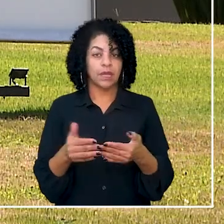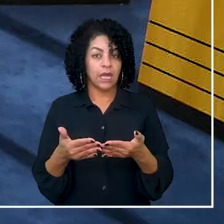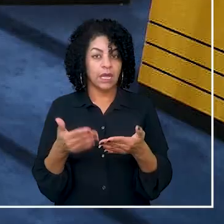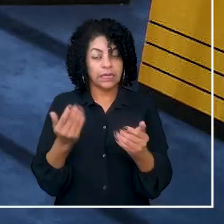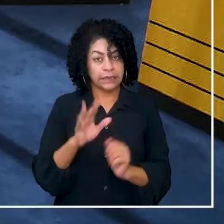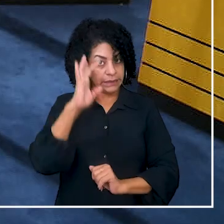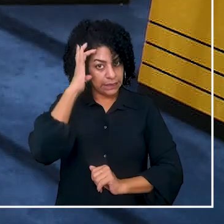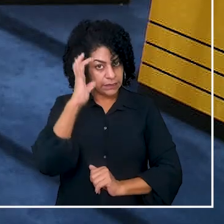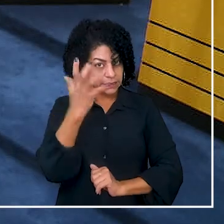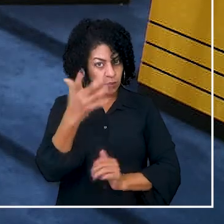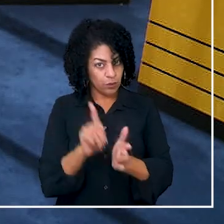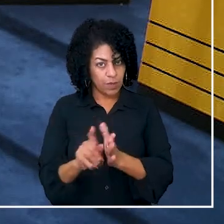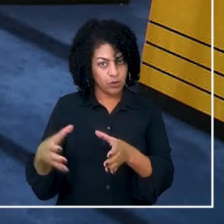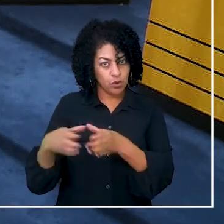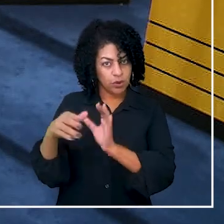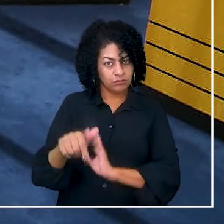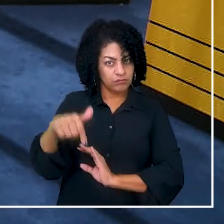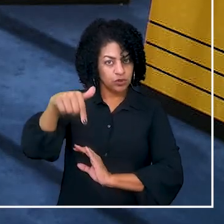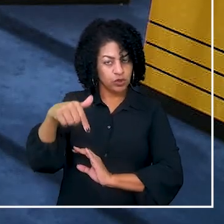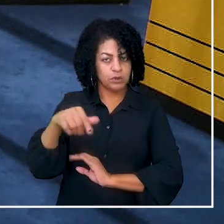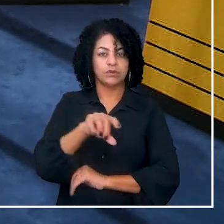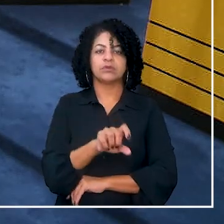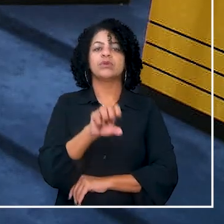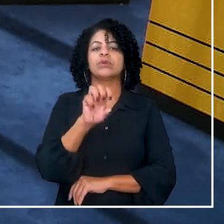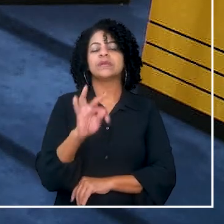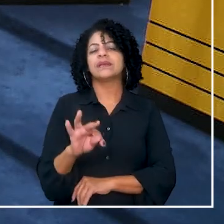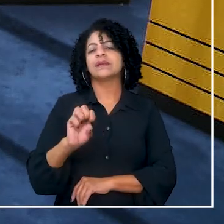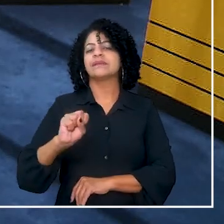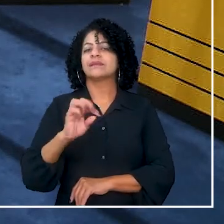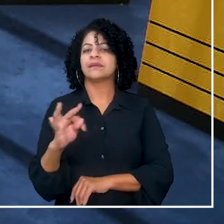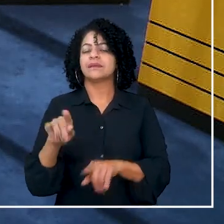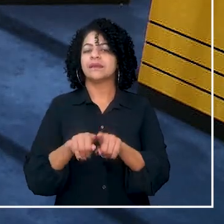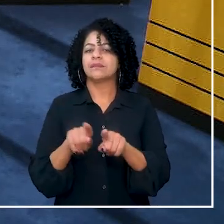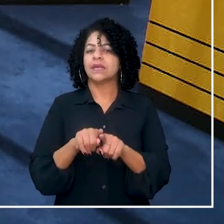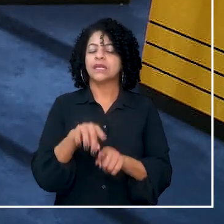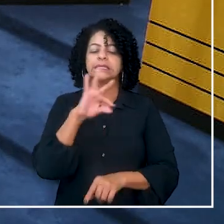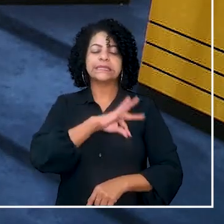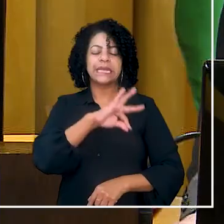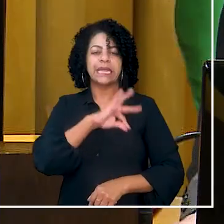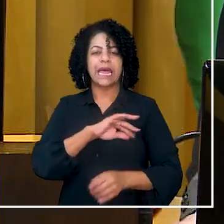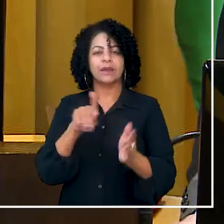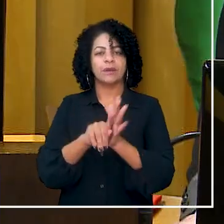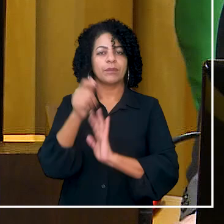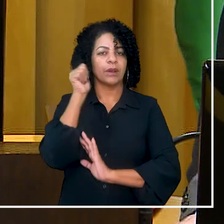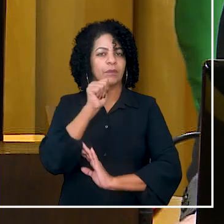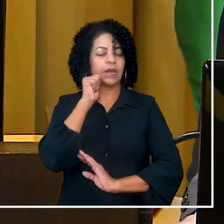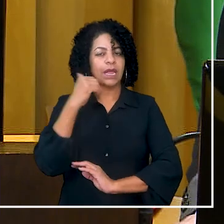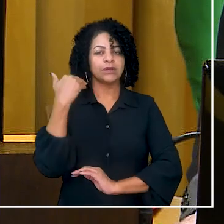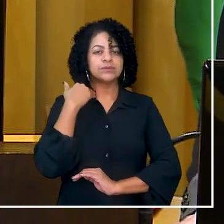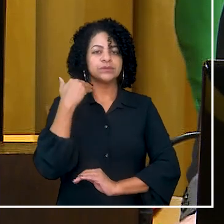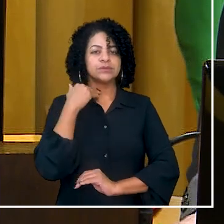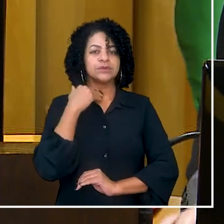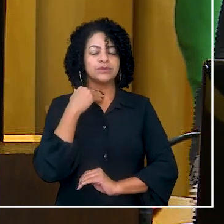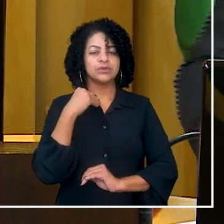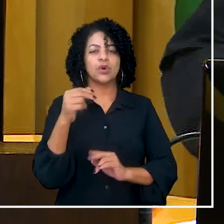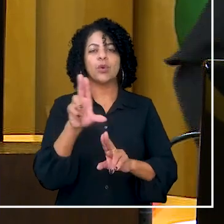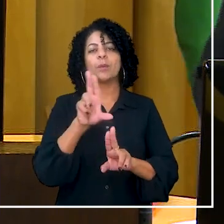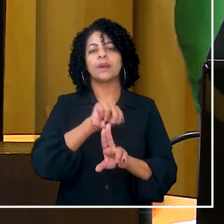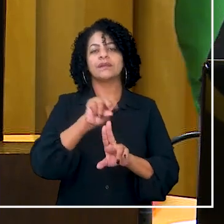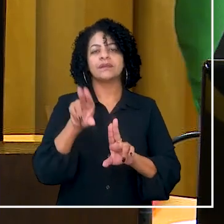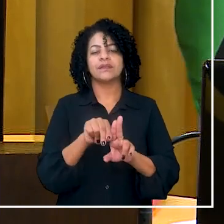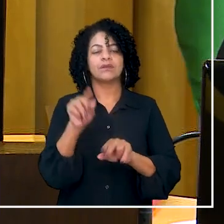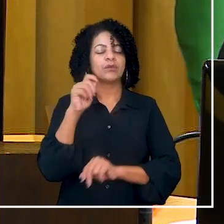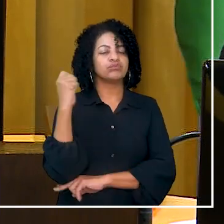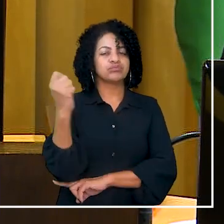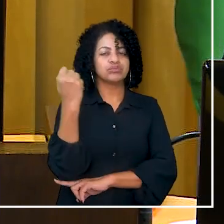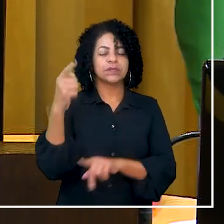Trabalho. Em recente decisão, a sétima turma do TST determinou que fosse mantido o salário de uma bancária do Bradesco, no